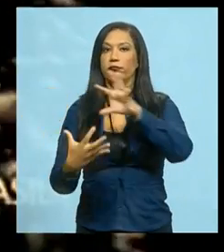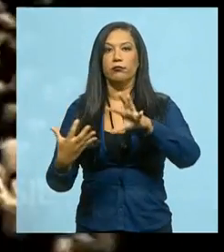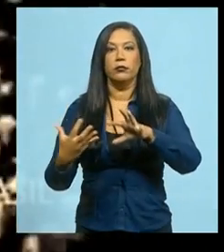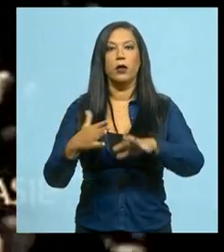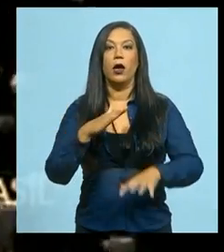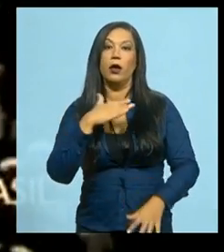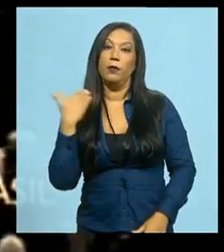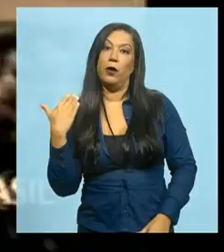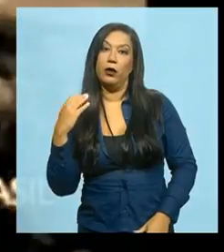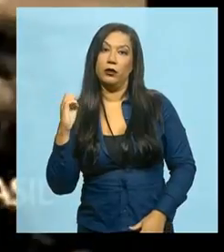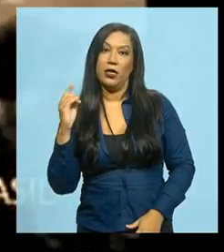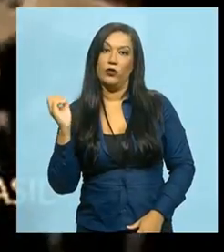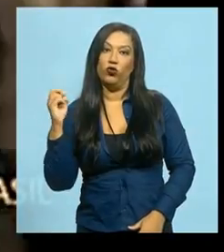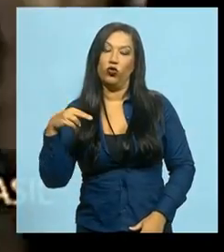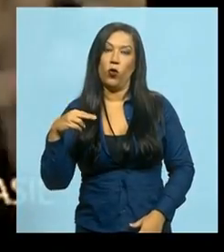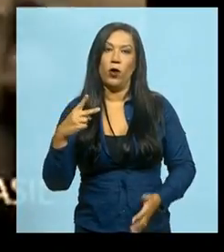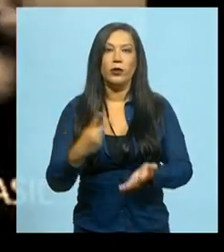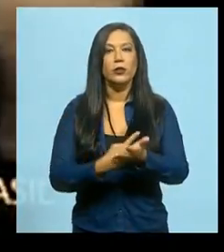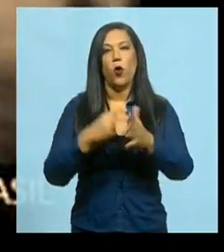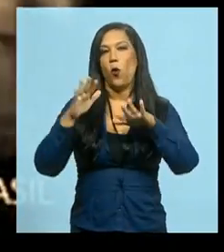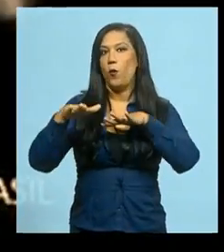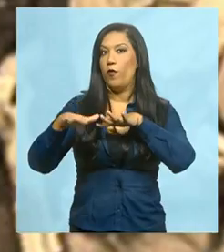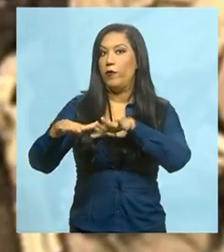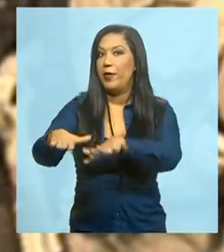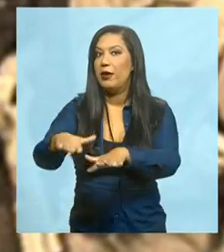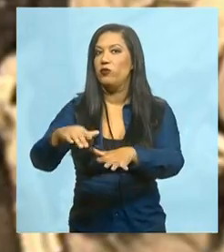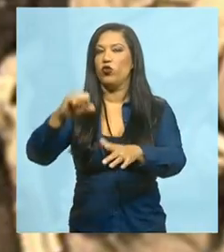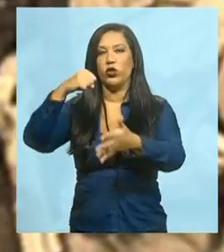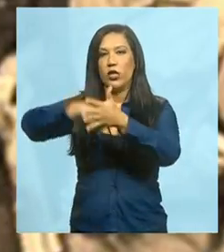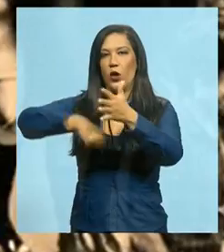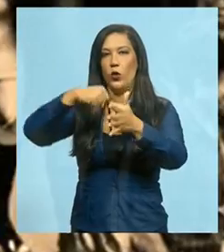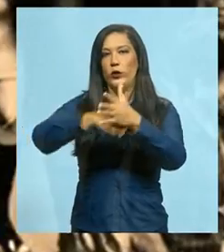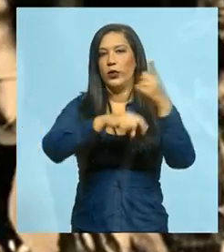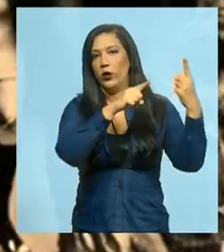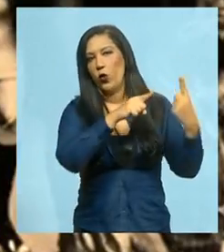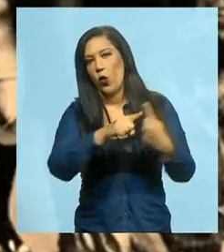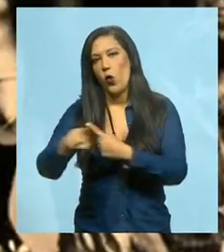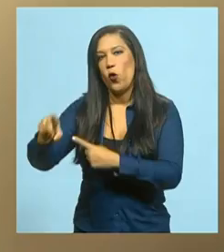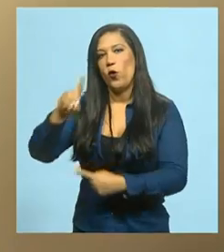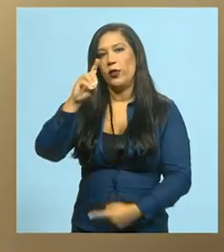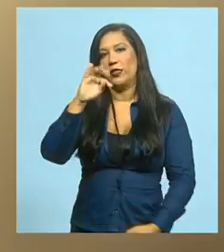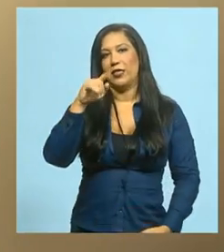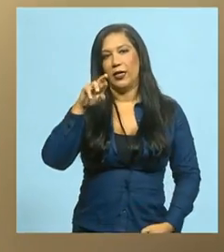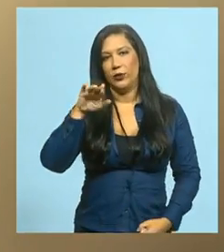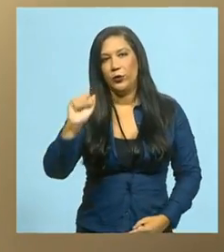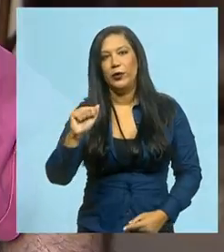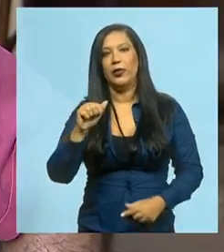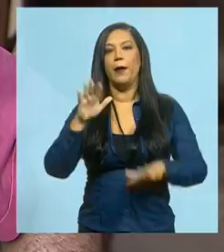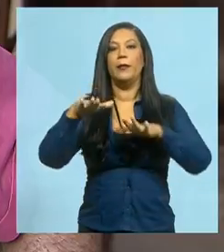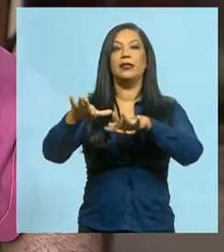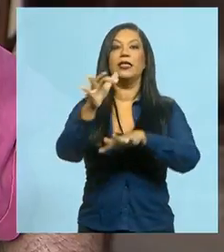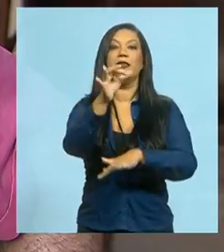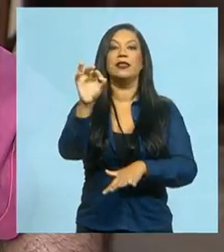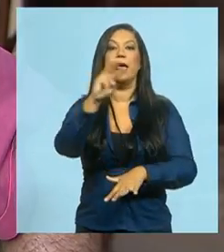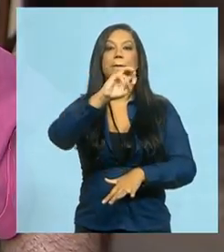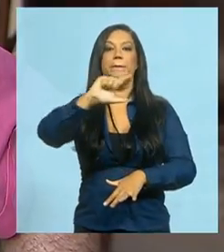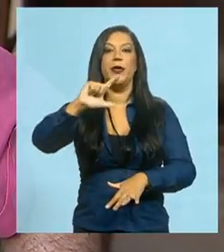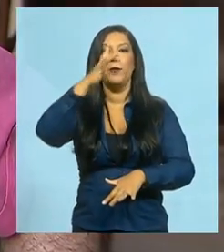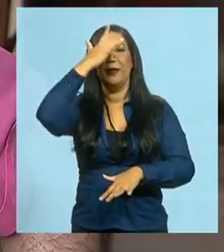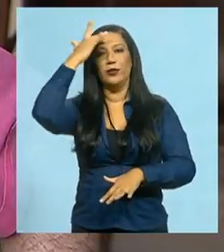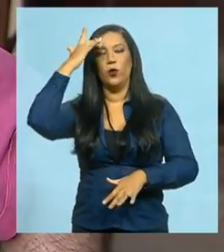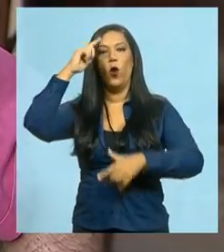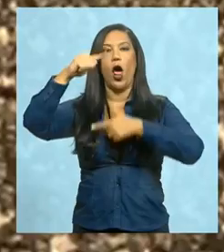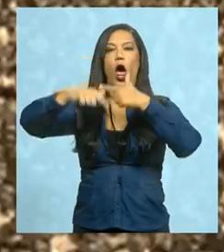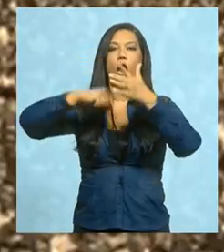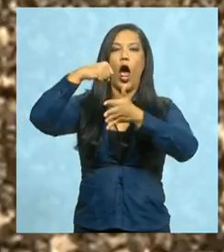morte de Edson Luiz foi o início de movimentos importantes na luta contra a ditadura, como a passeata dos 100 mil. A sua luta permanente,